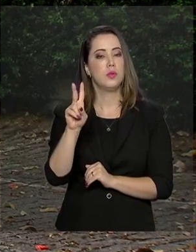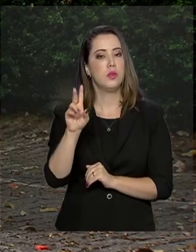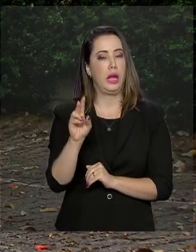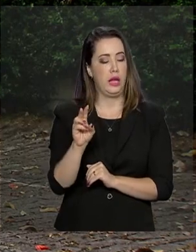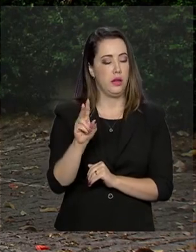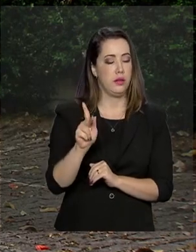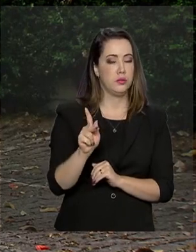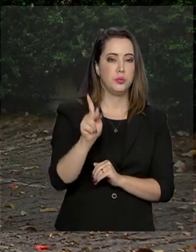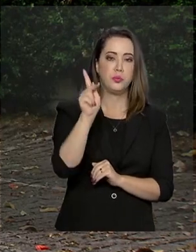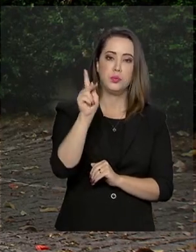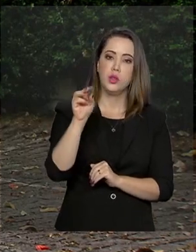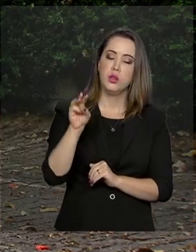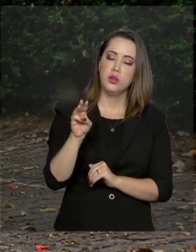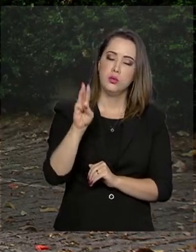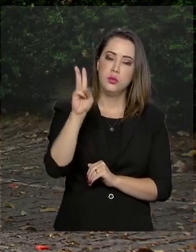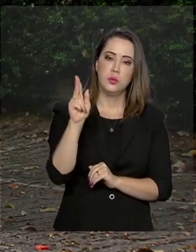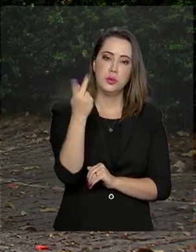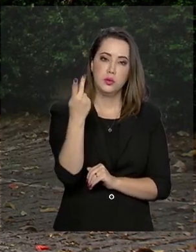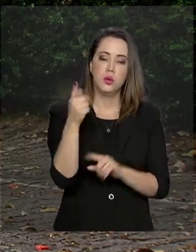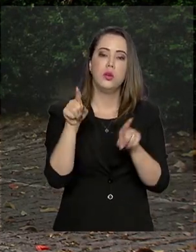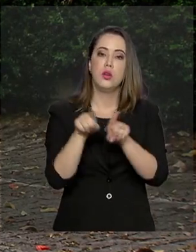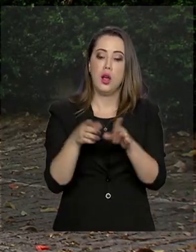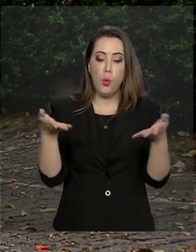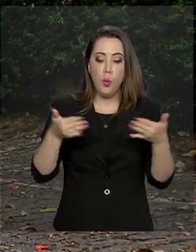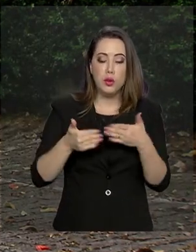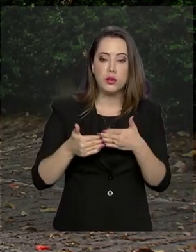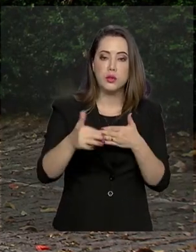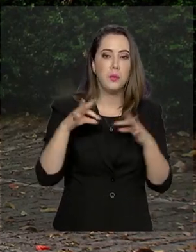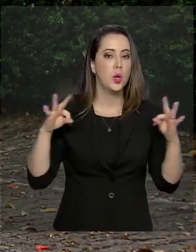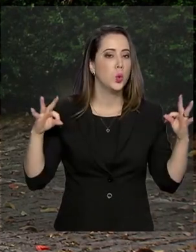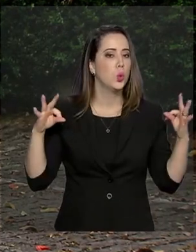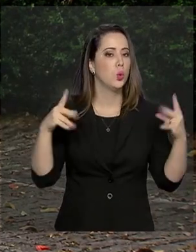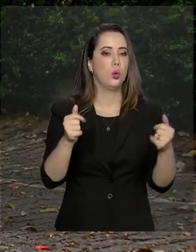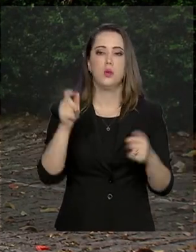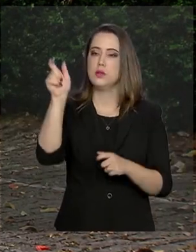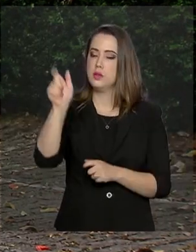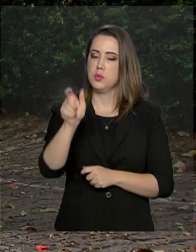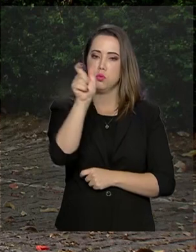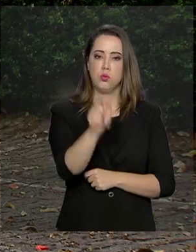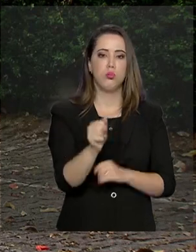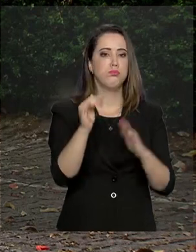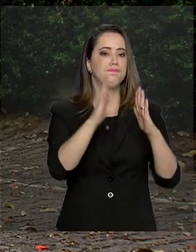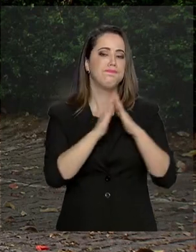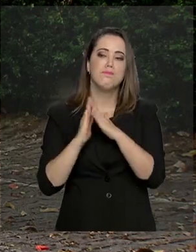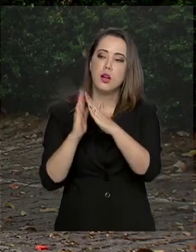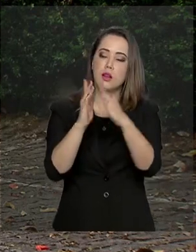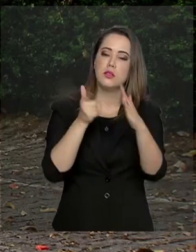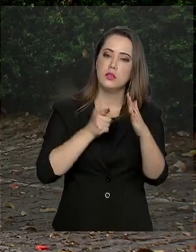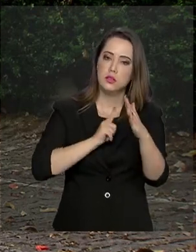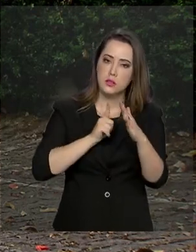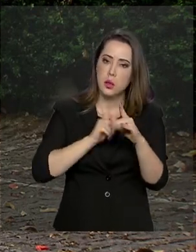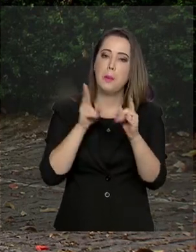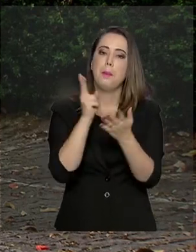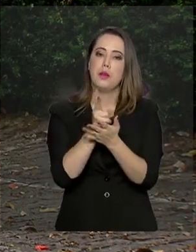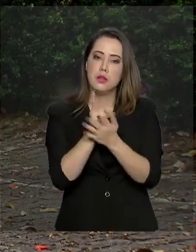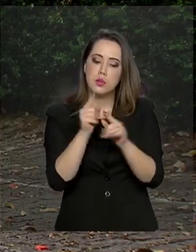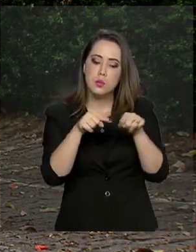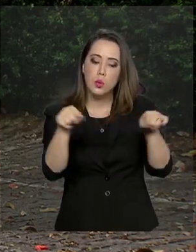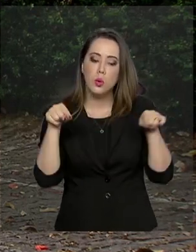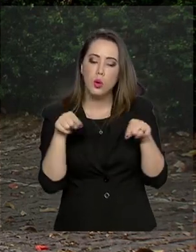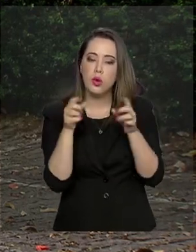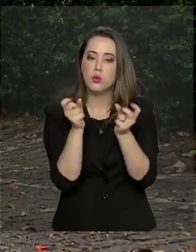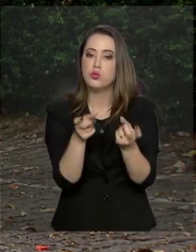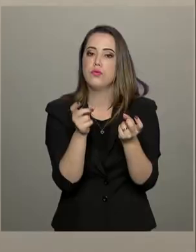A partir de agora, esta modalidade passa a valer para todos os consumidores, inclusive para o comércio e